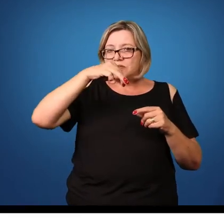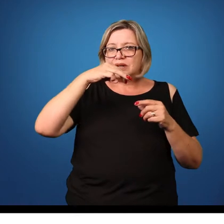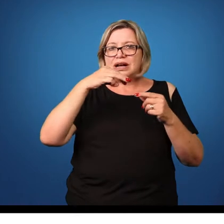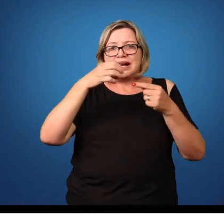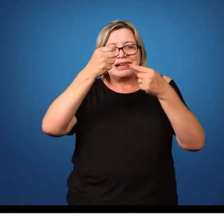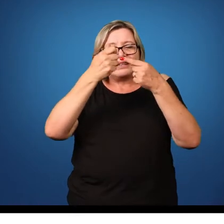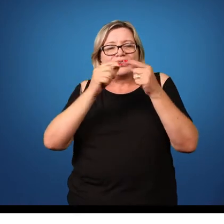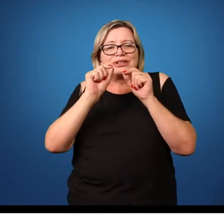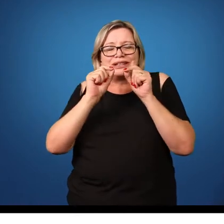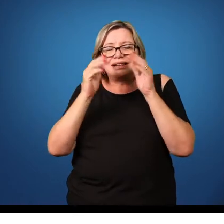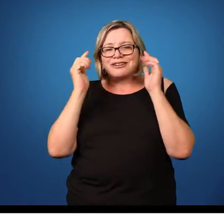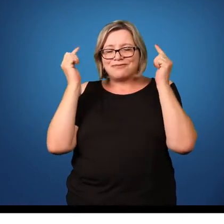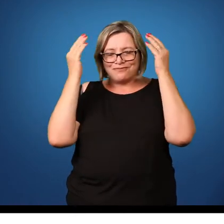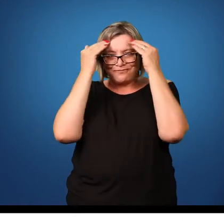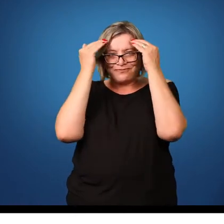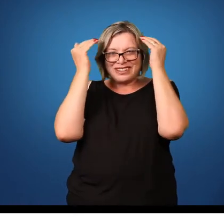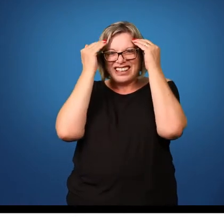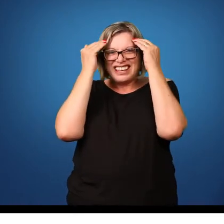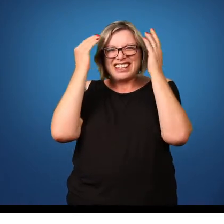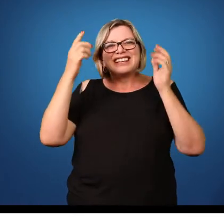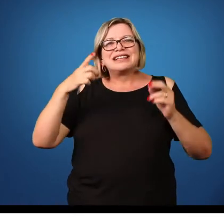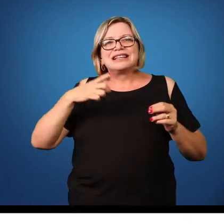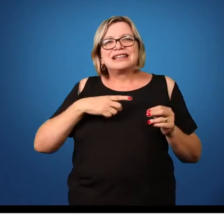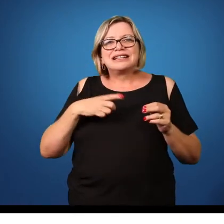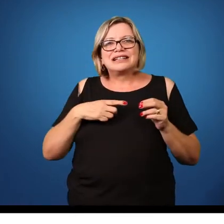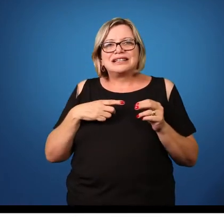cabeça desse verme